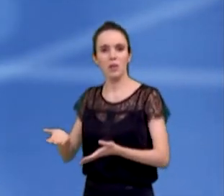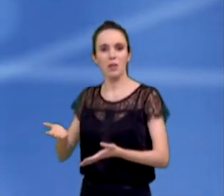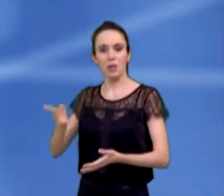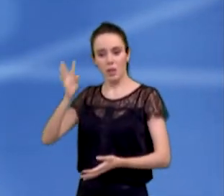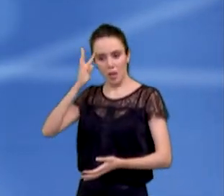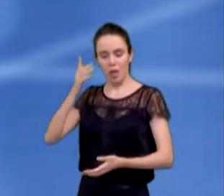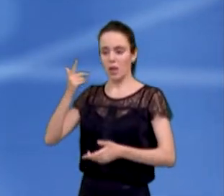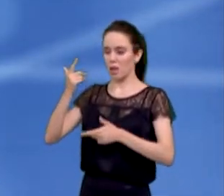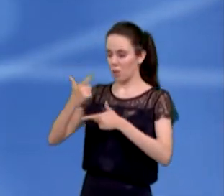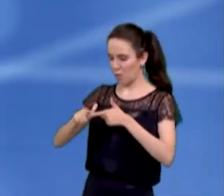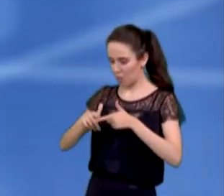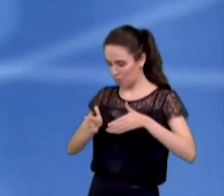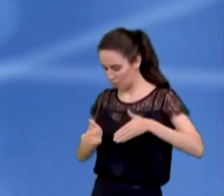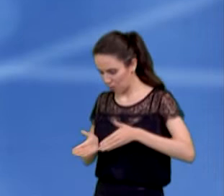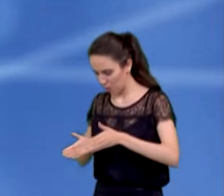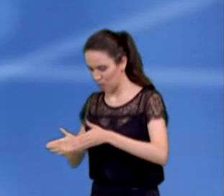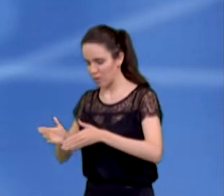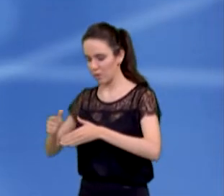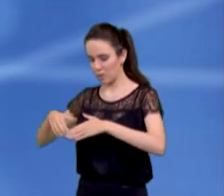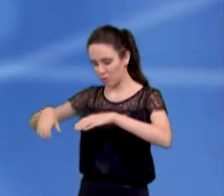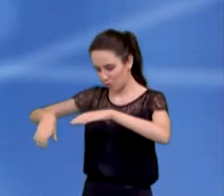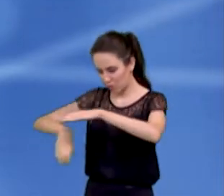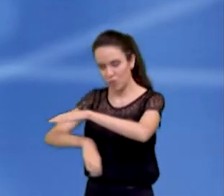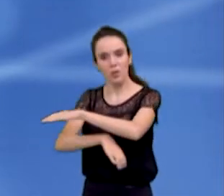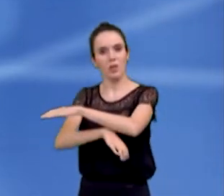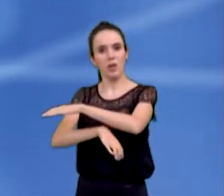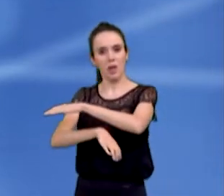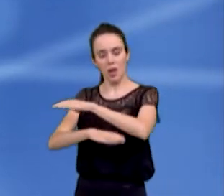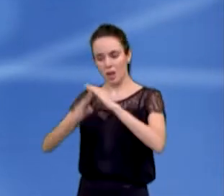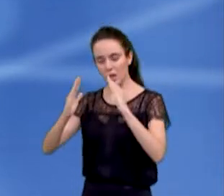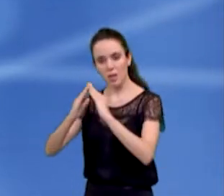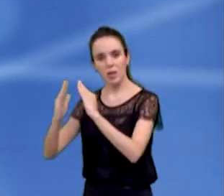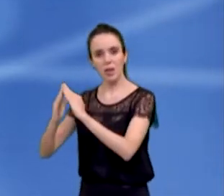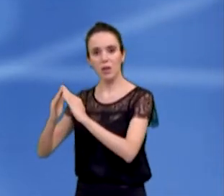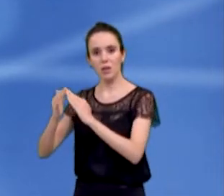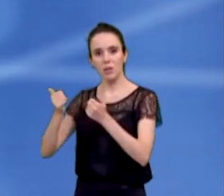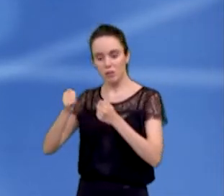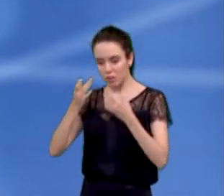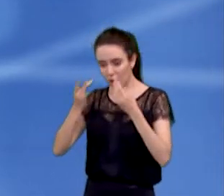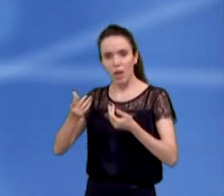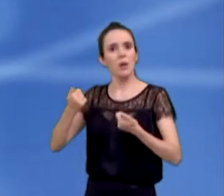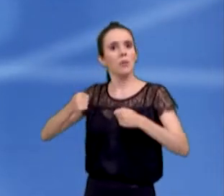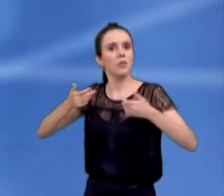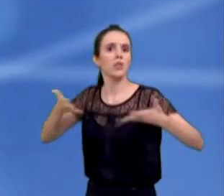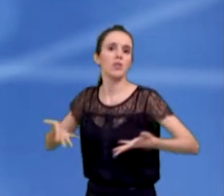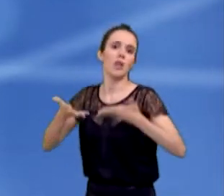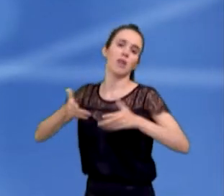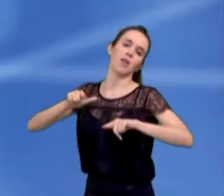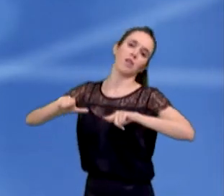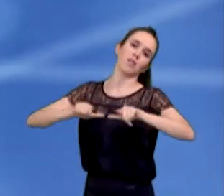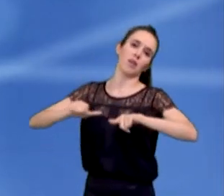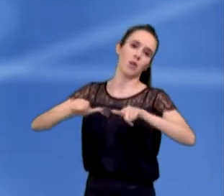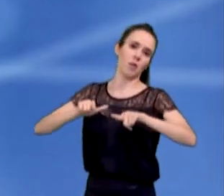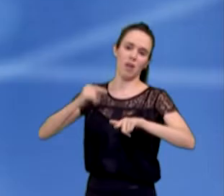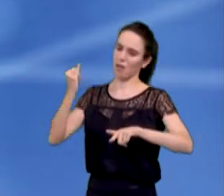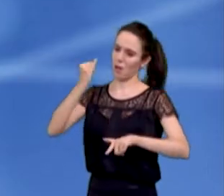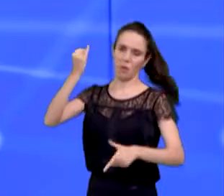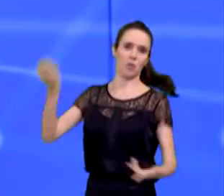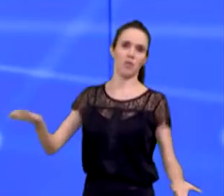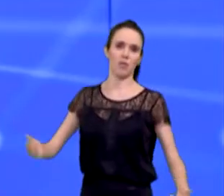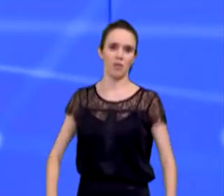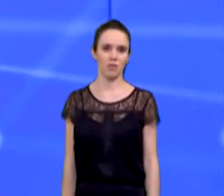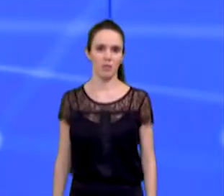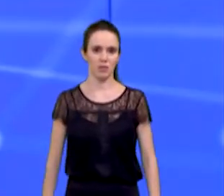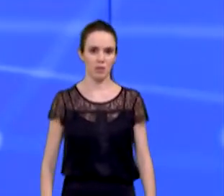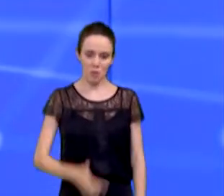saneamento e habitacional e dar atenção para as pessoas, principalmente por meio do emprego, que isso traz dignidade. Ok,